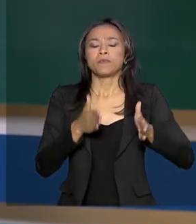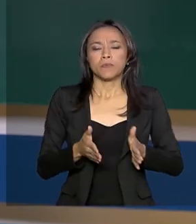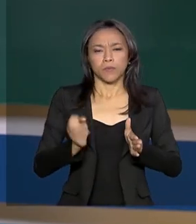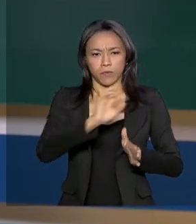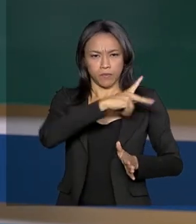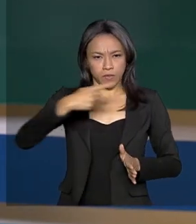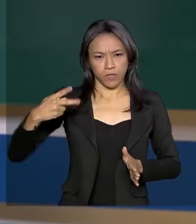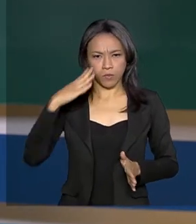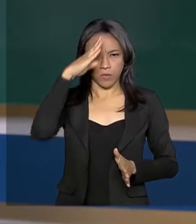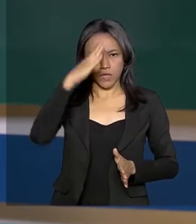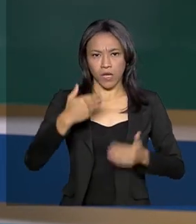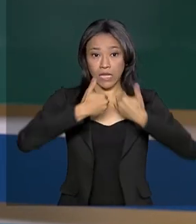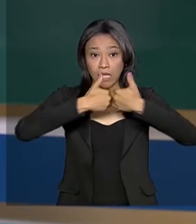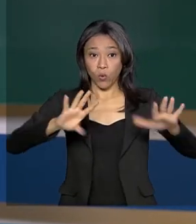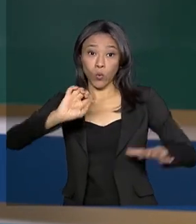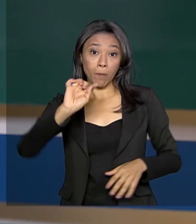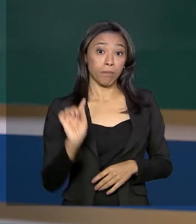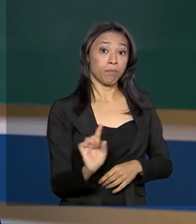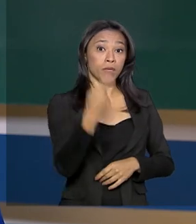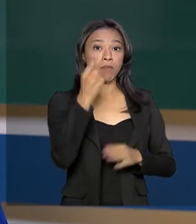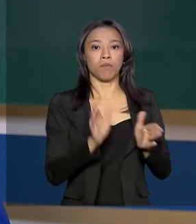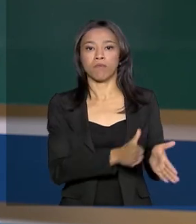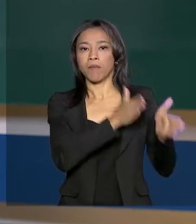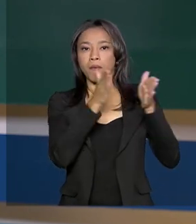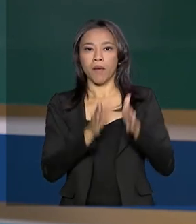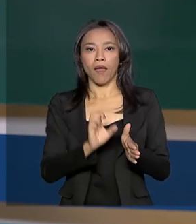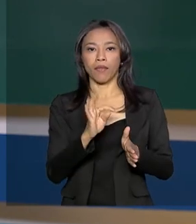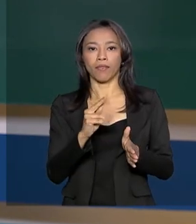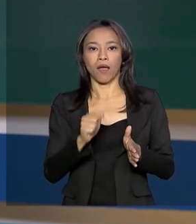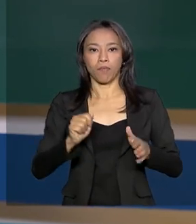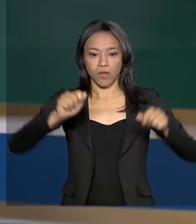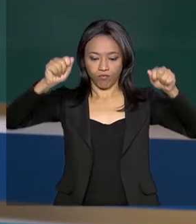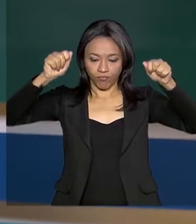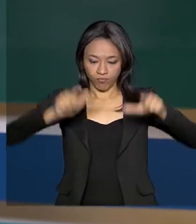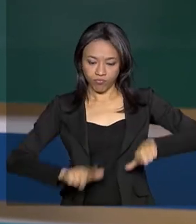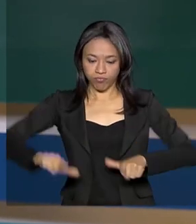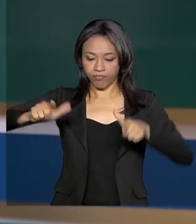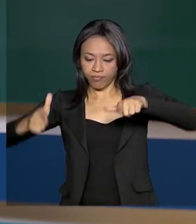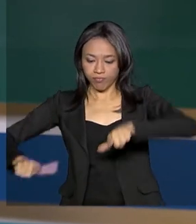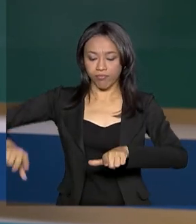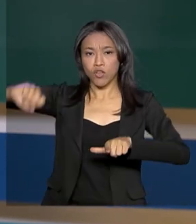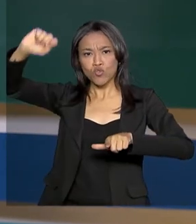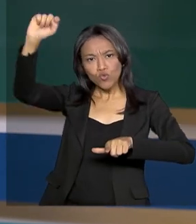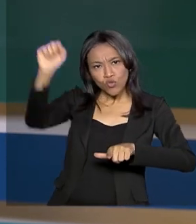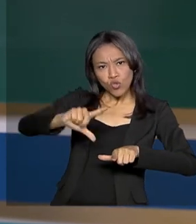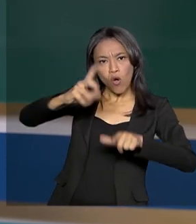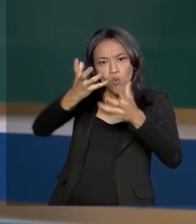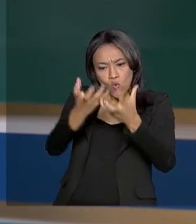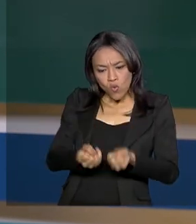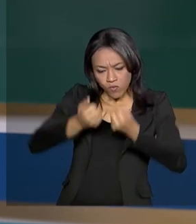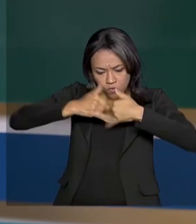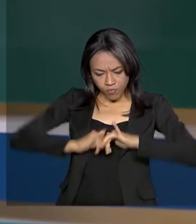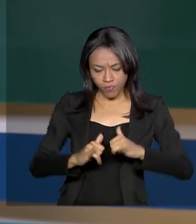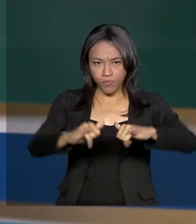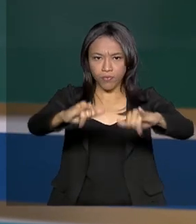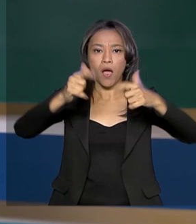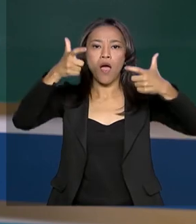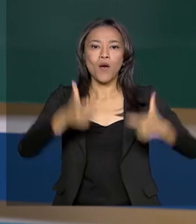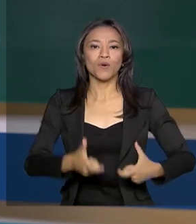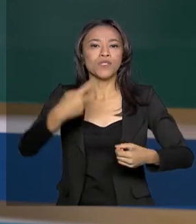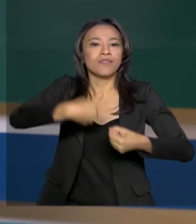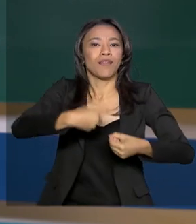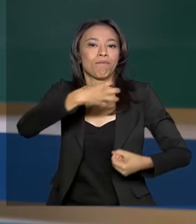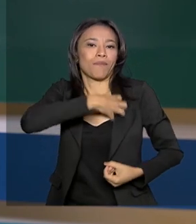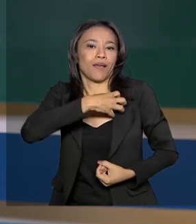presidente Bolsonaro inaugurou a primeira etapa da usina solar flutuante na cidade de Sobradinho, no sertão da Bahia. De acordo com o presidente,